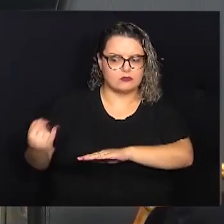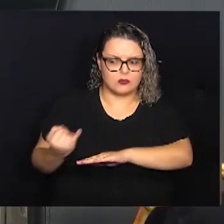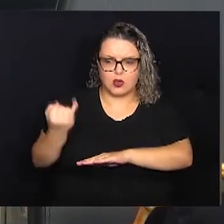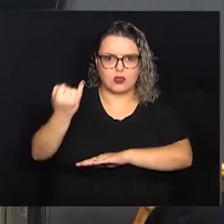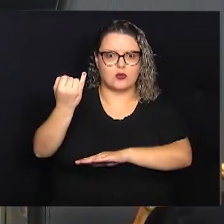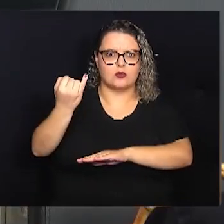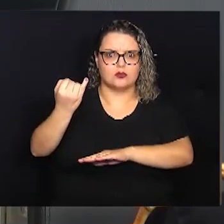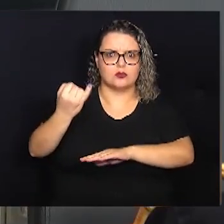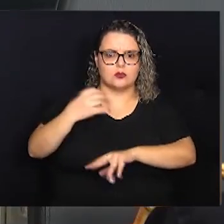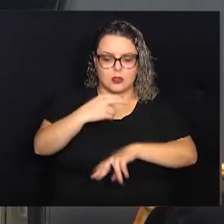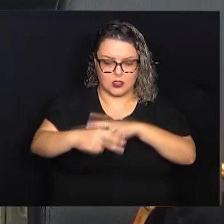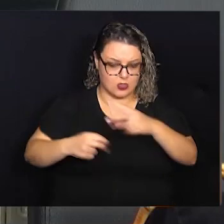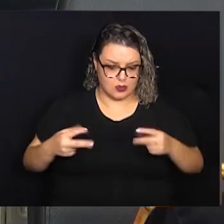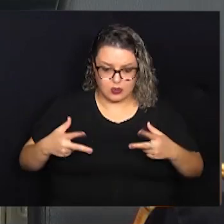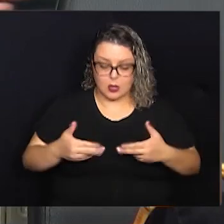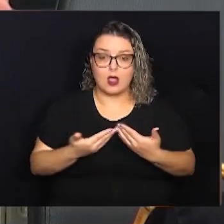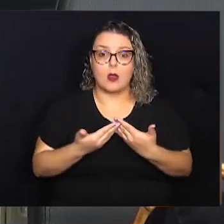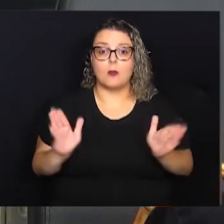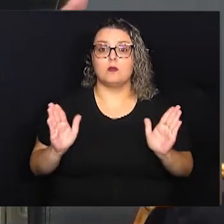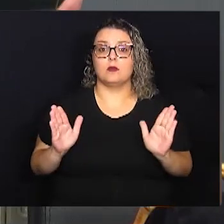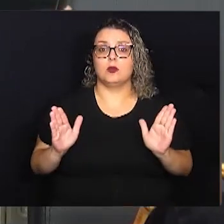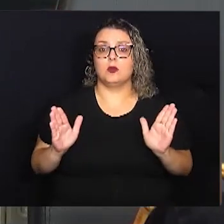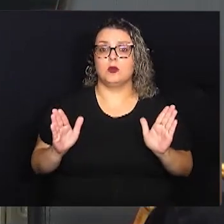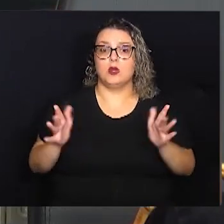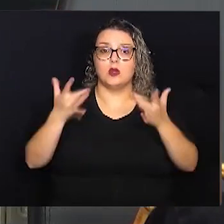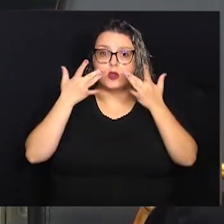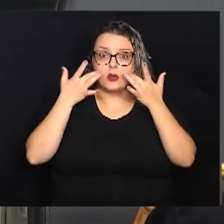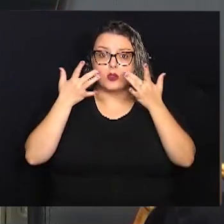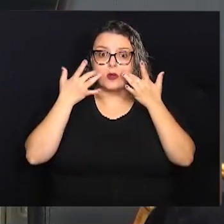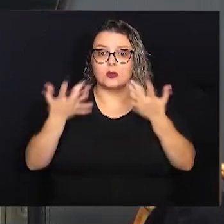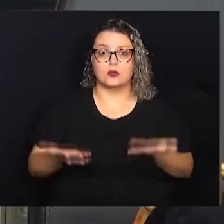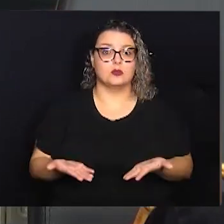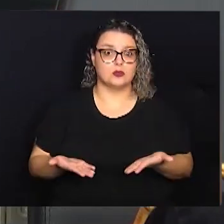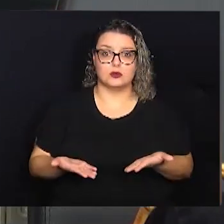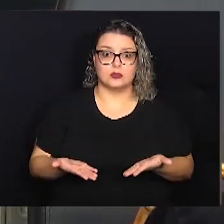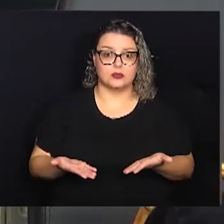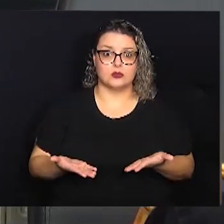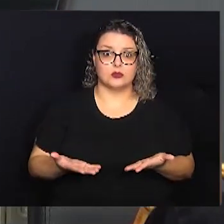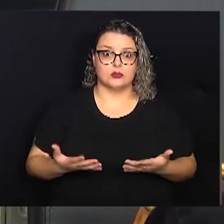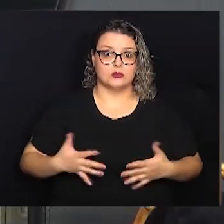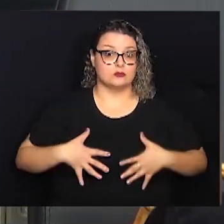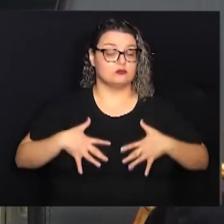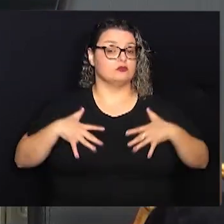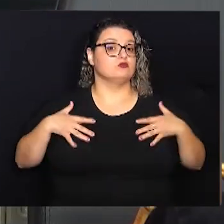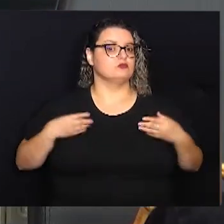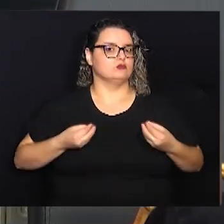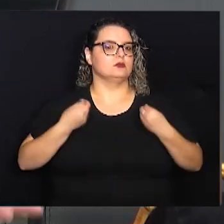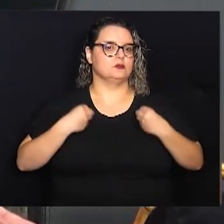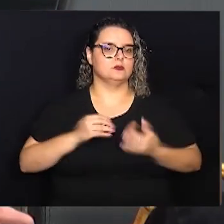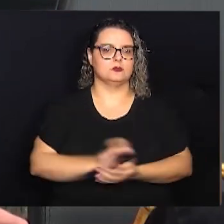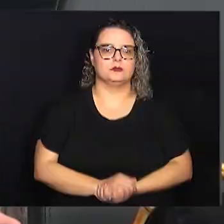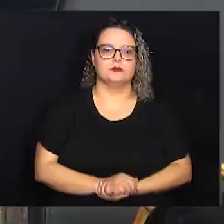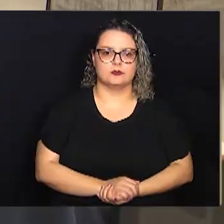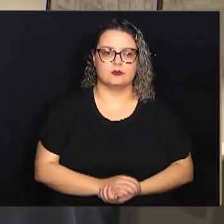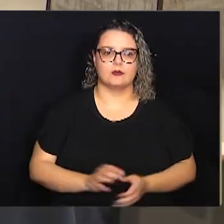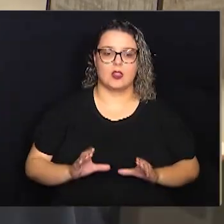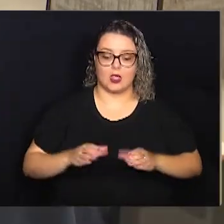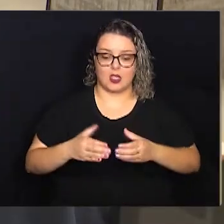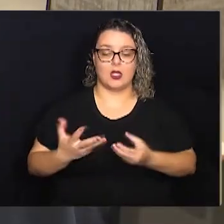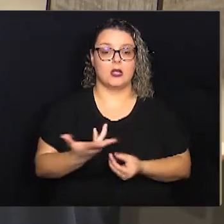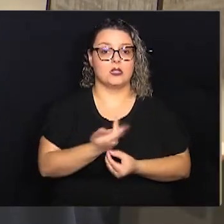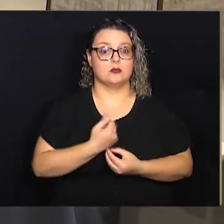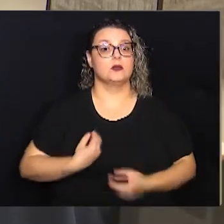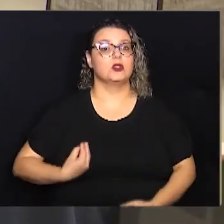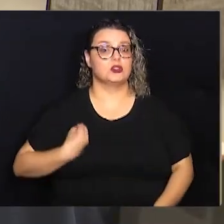de quem inaugurou esse teatro que nos dá tanto orgulho. A